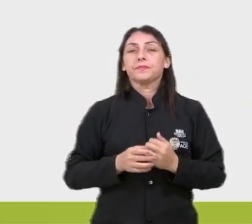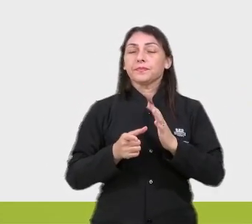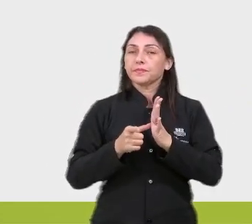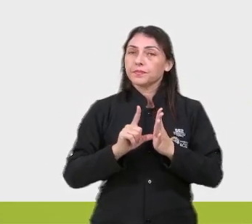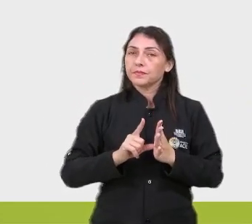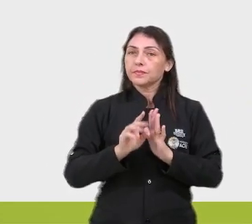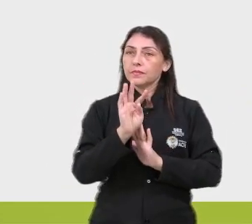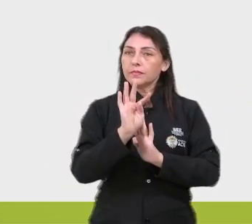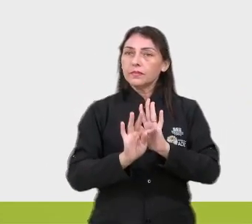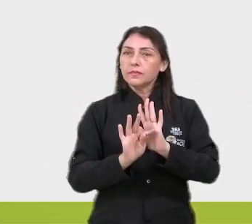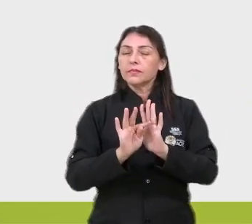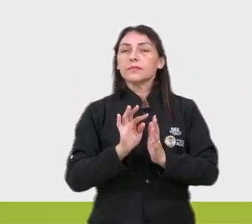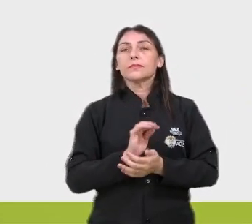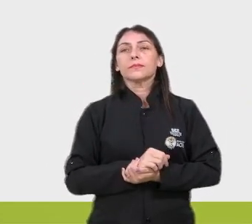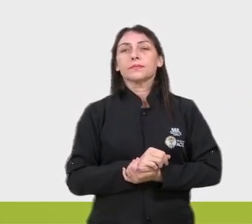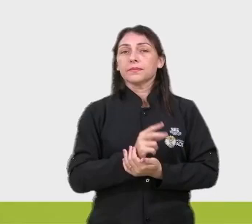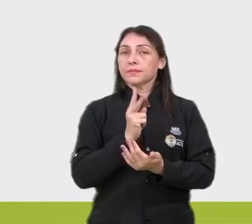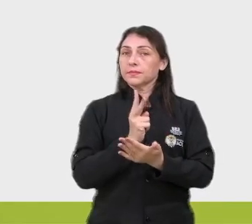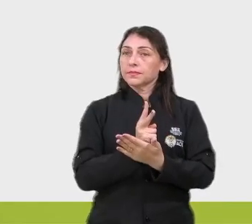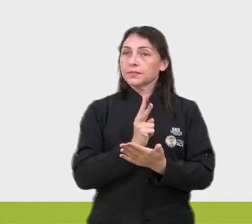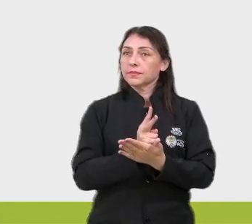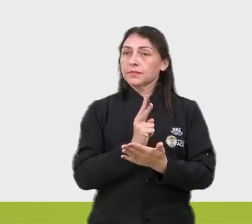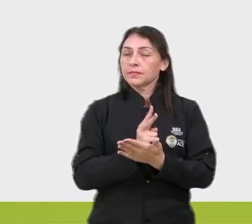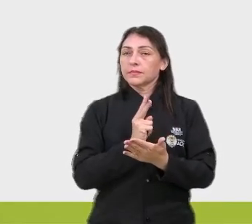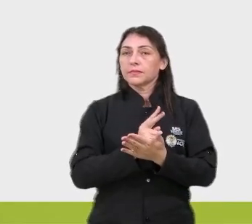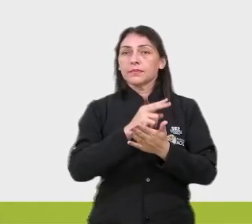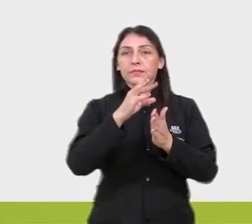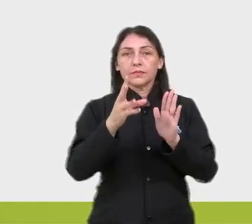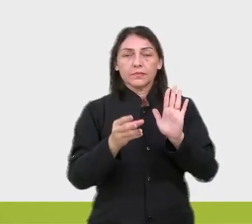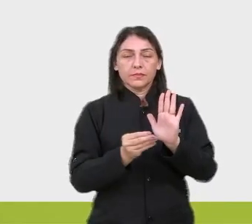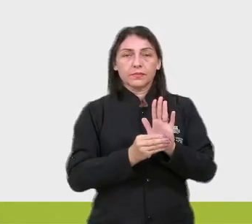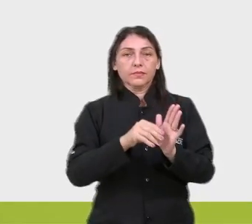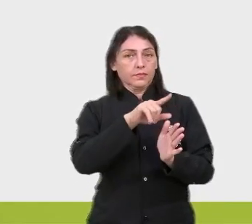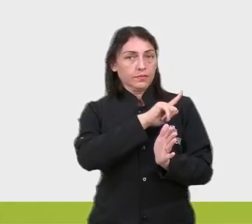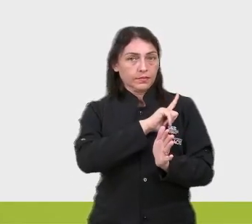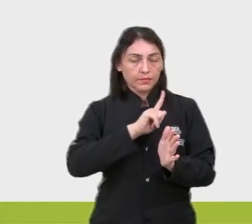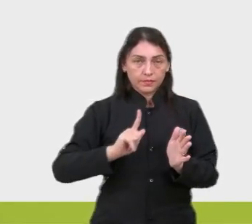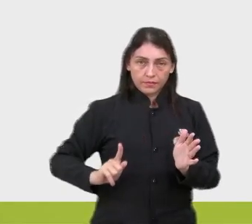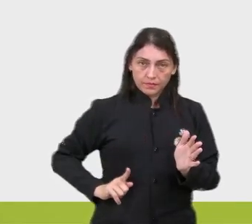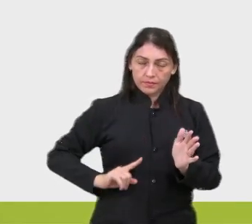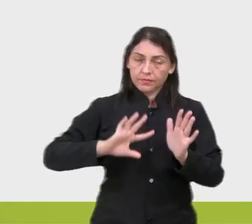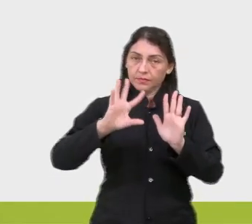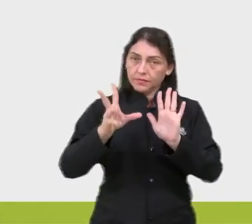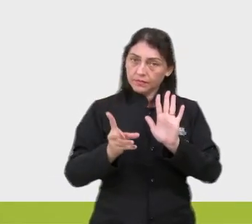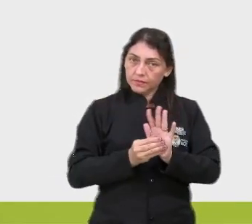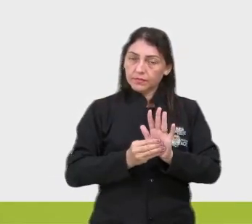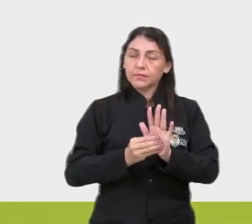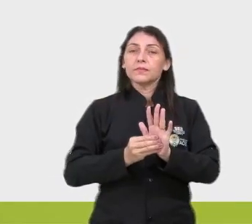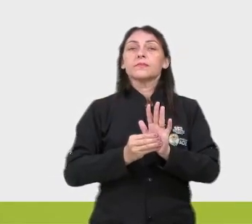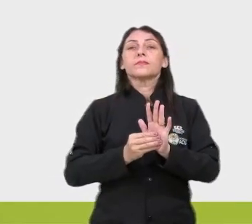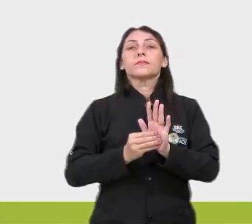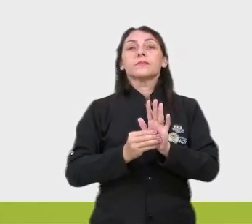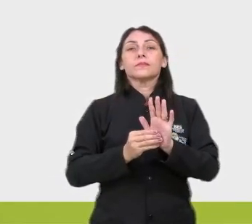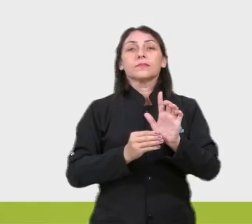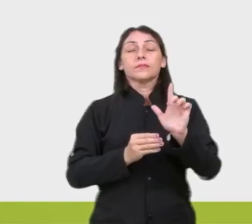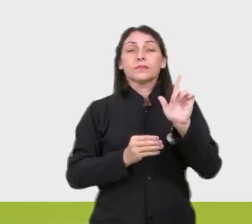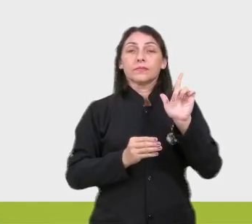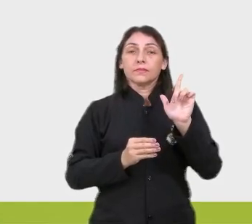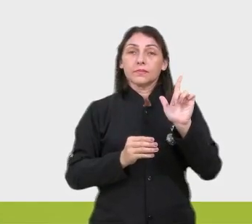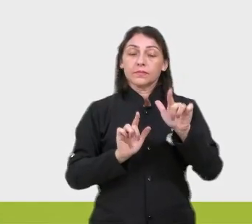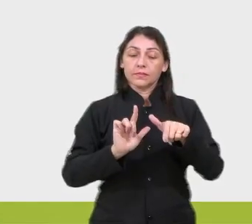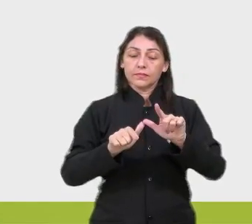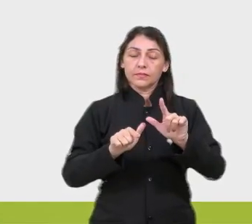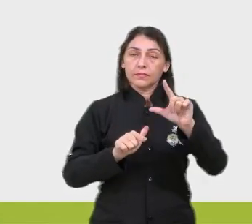anteriormente. Então, sempre, quando for colocar ali governo, coloque com letra minúscula,